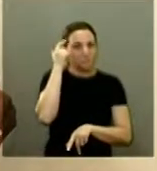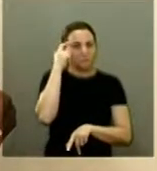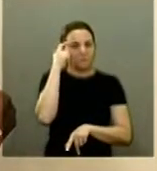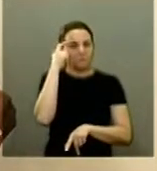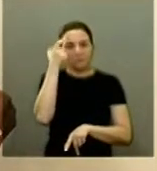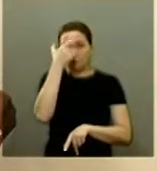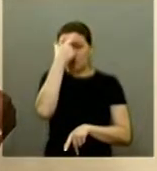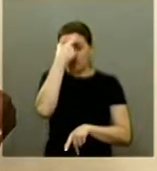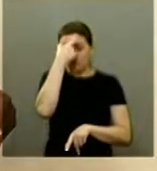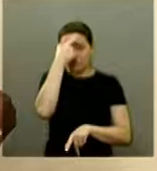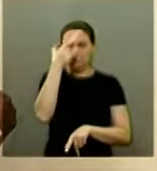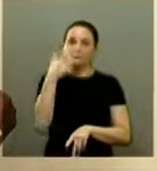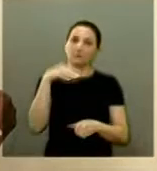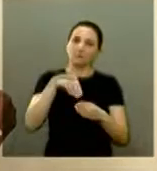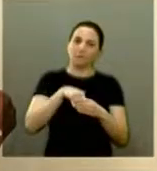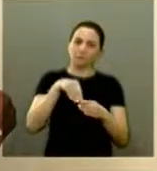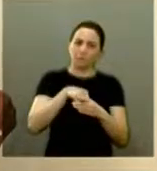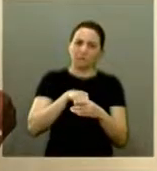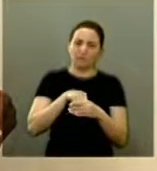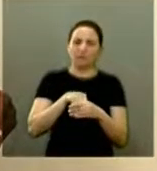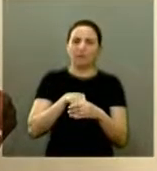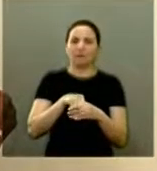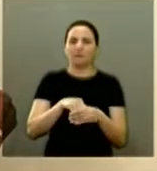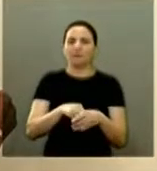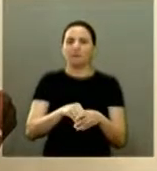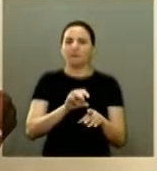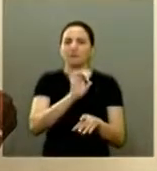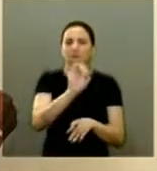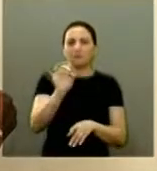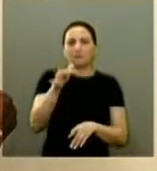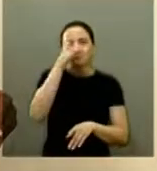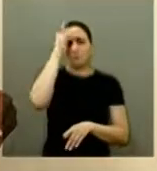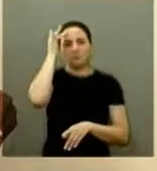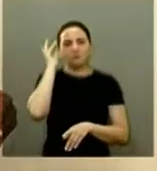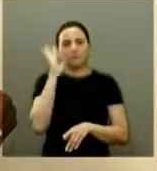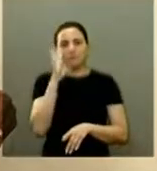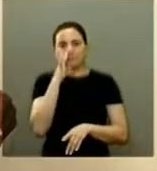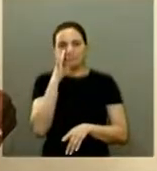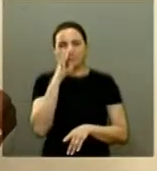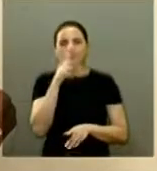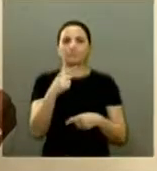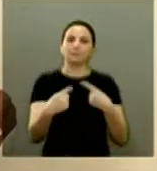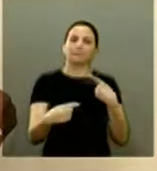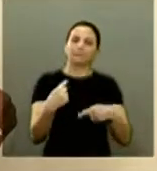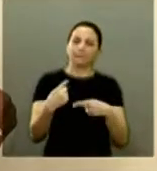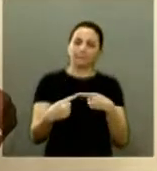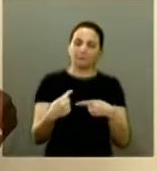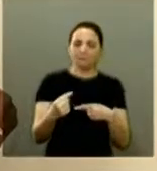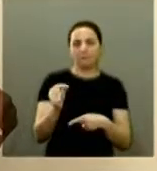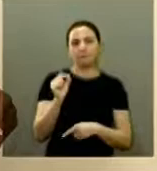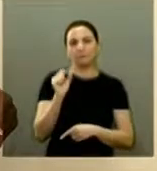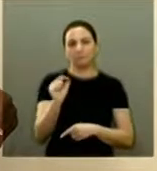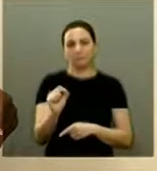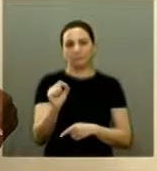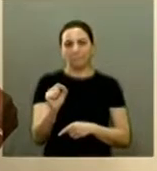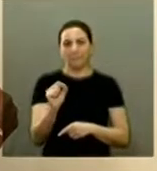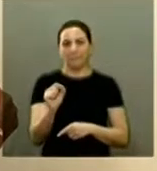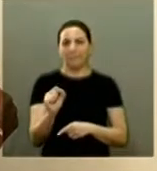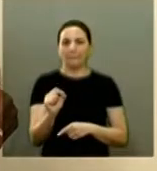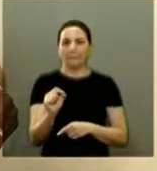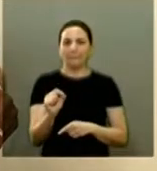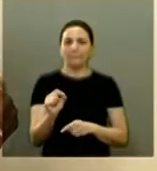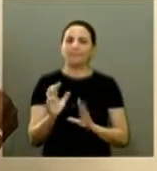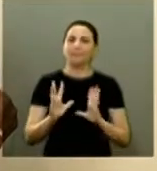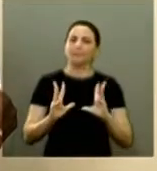e muitas vezes as pessoas estão indignadas com a política estão indignados com